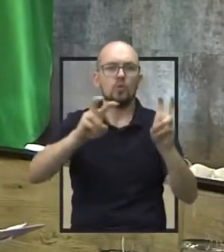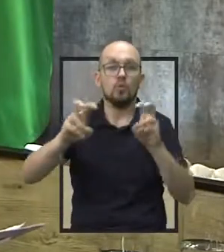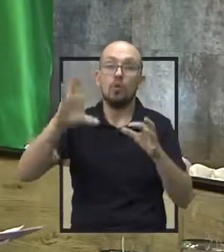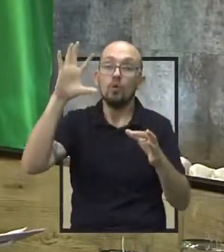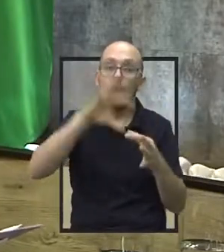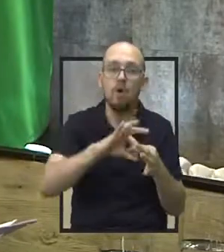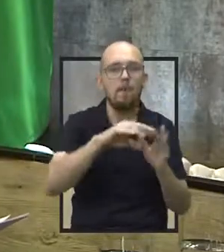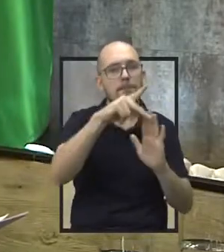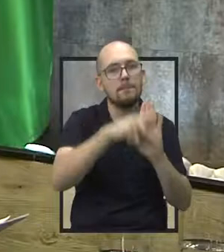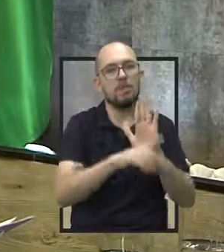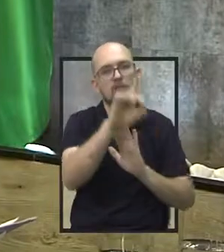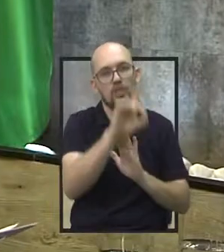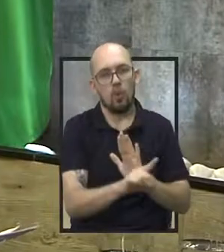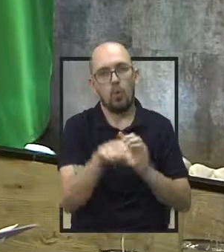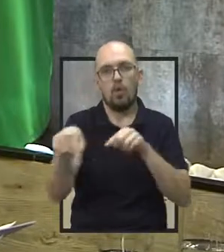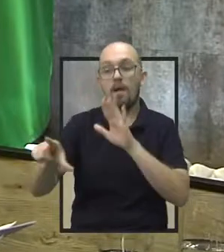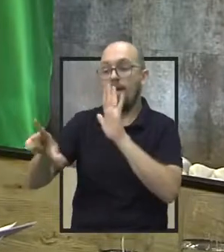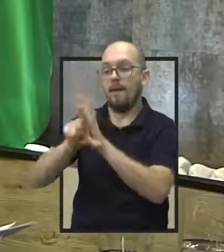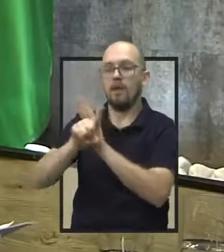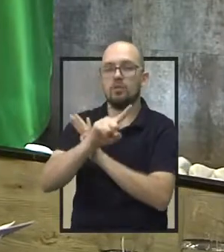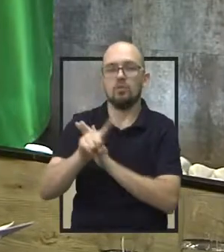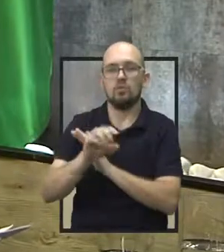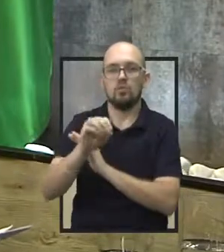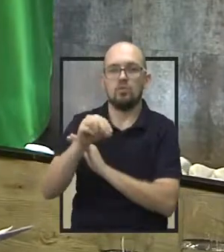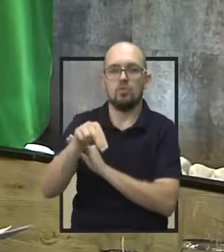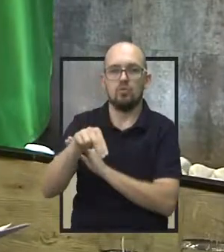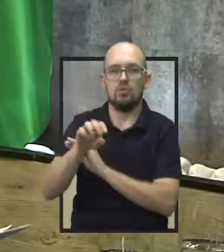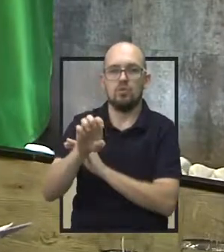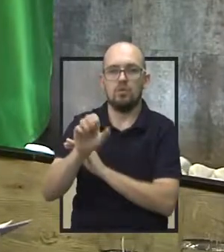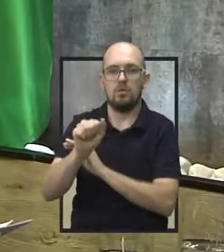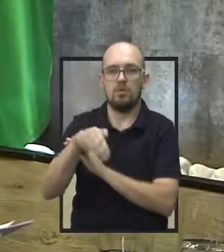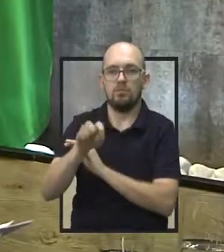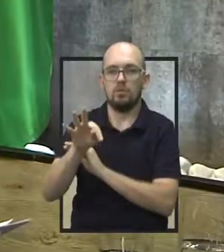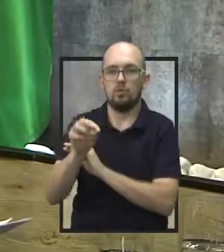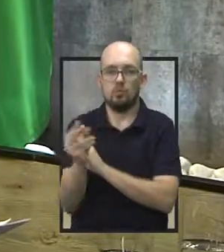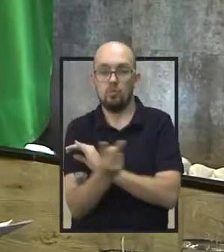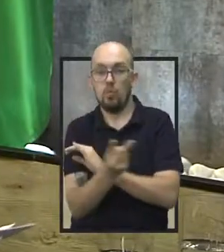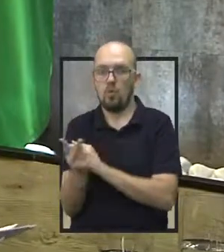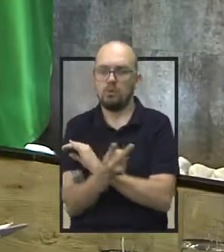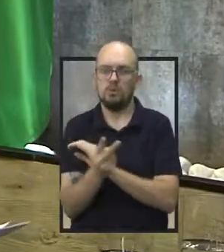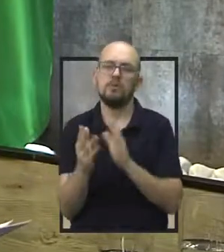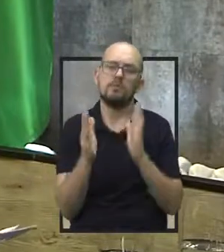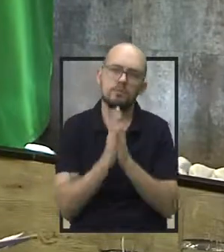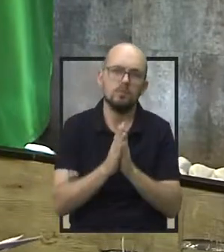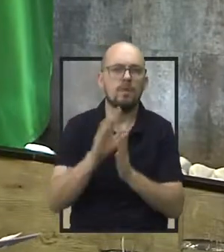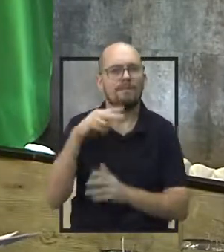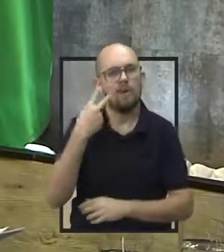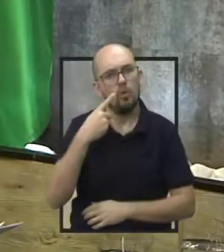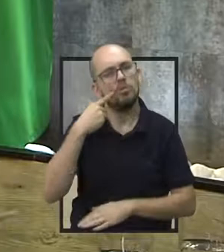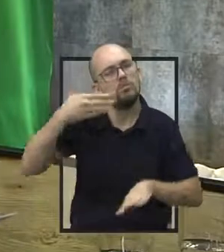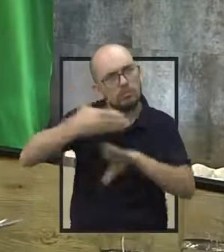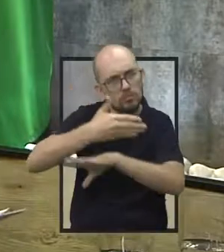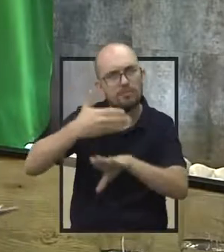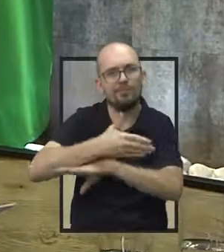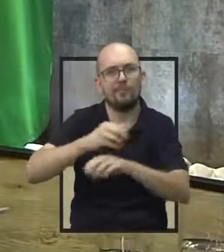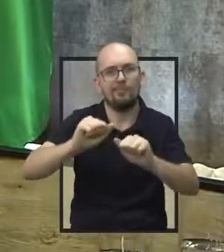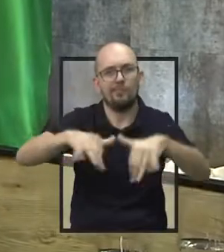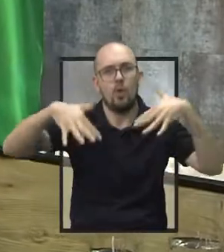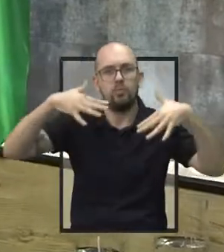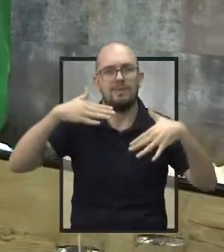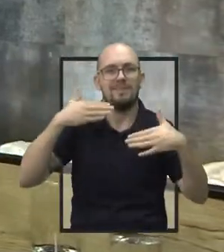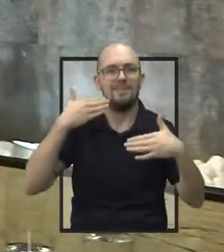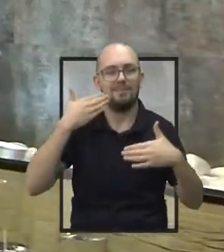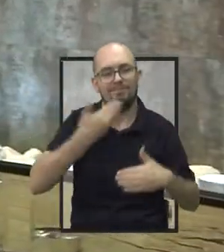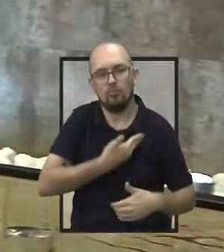relacionados ao plano diretor e à lei de zoneamento. Então é isso, nós pedimos mais uma vez que eles participem dessas audiências públicas.